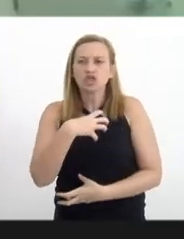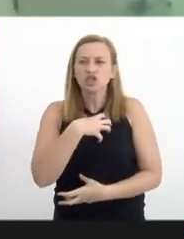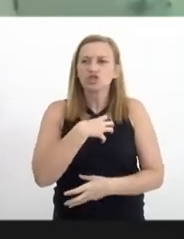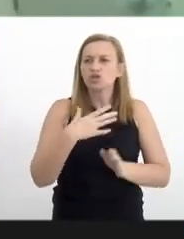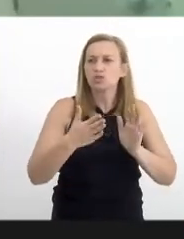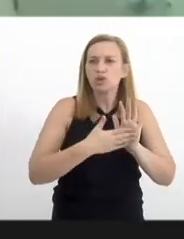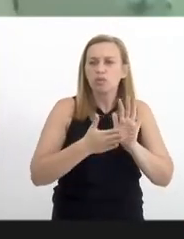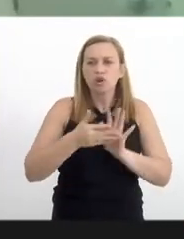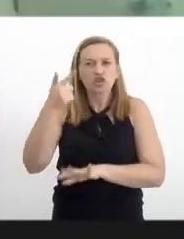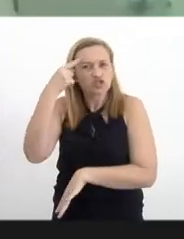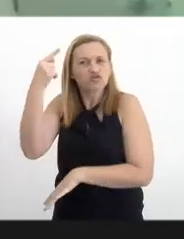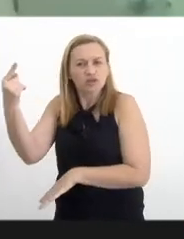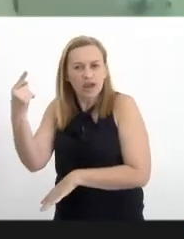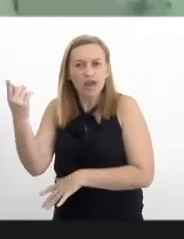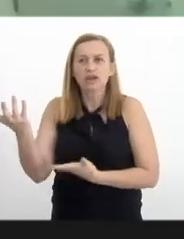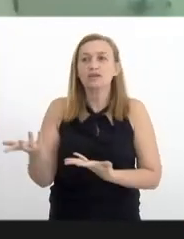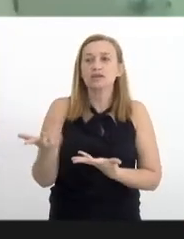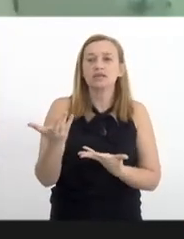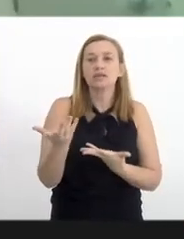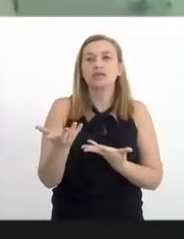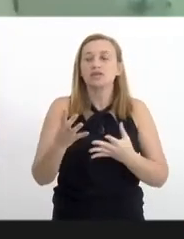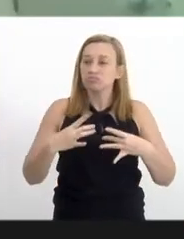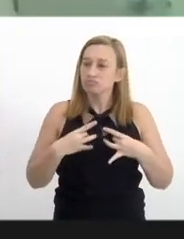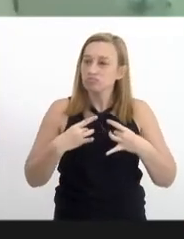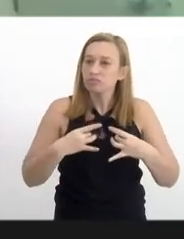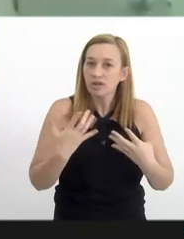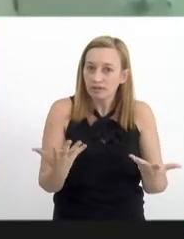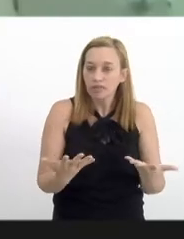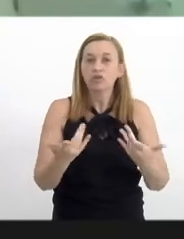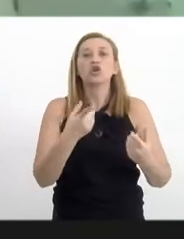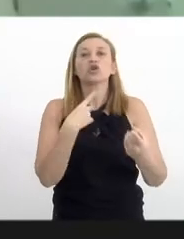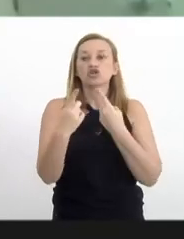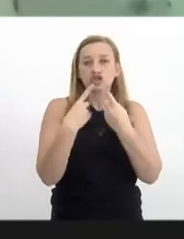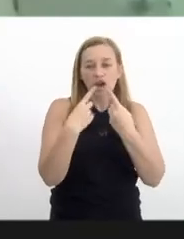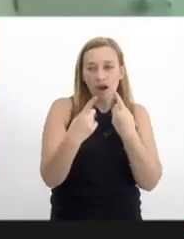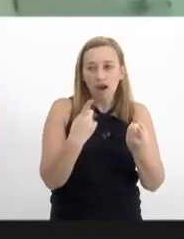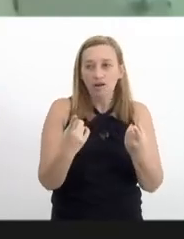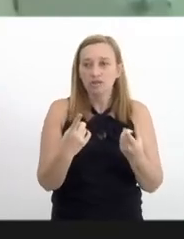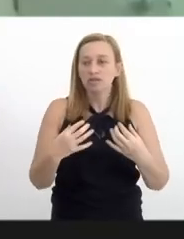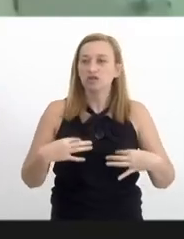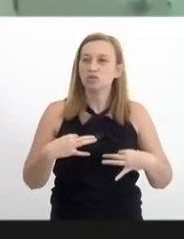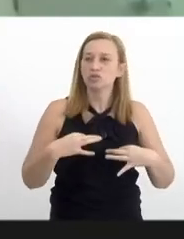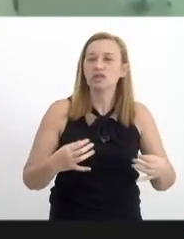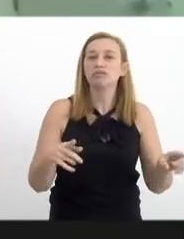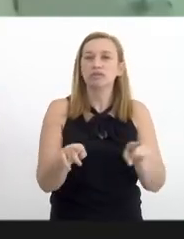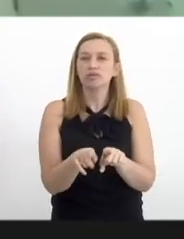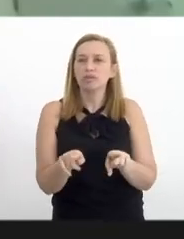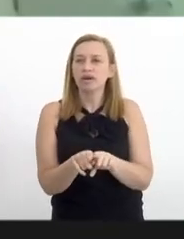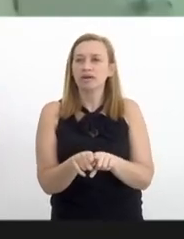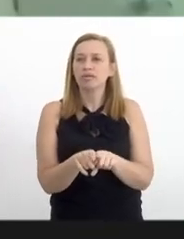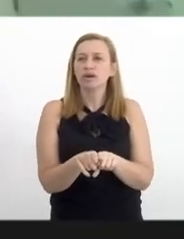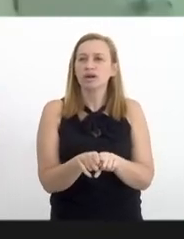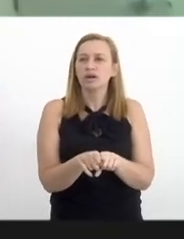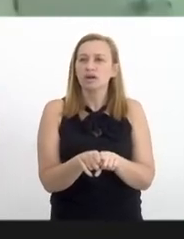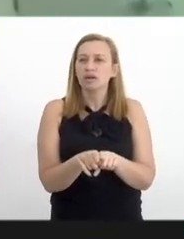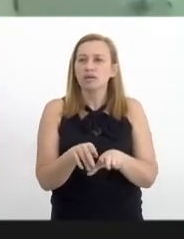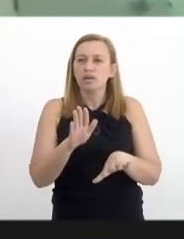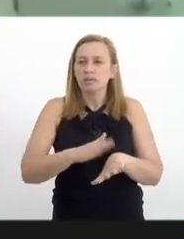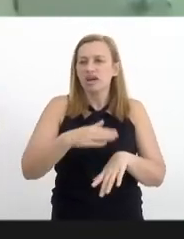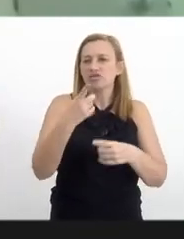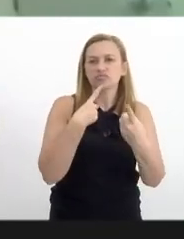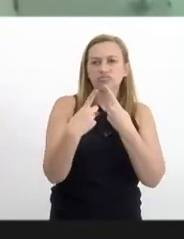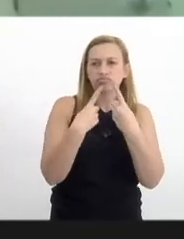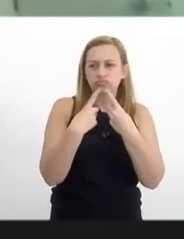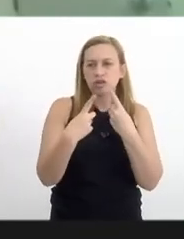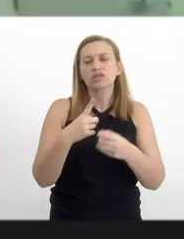propor ideias, sugestões, a gente está à disposição para o diálogo e a gente está à disposição para maiores debates,